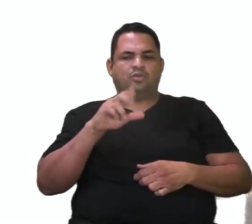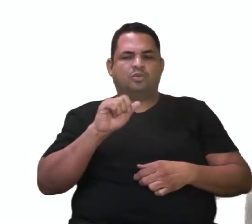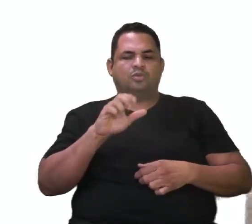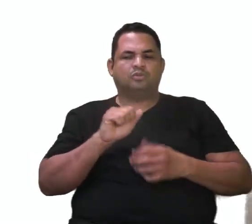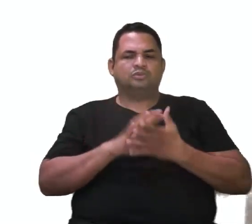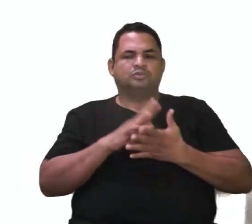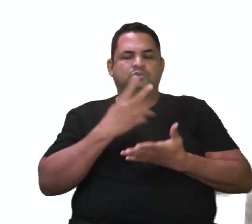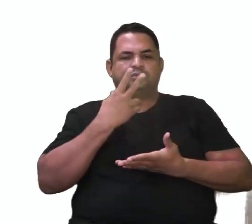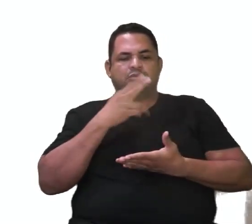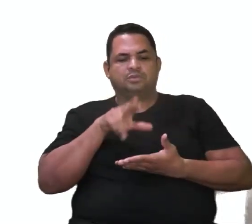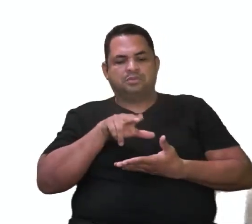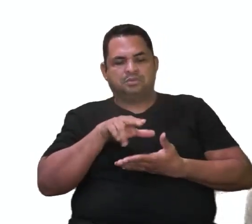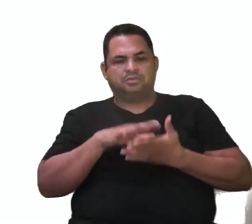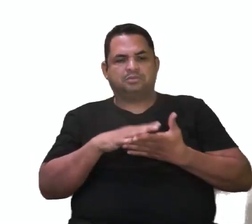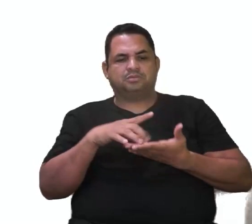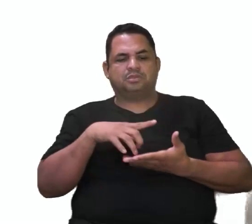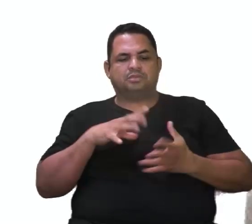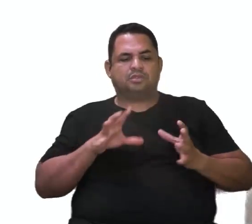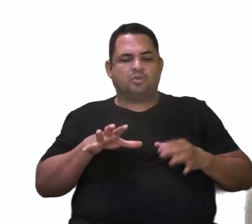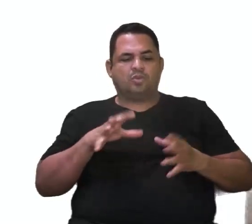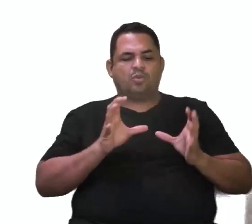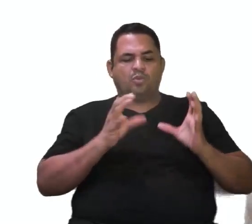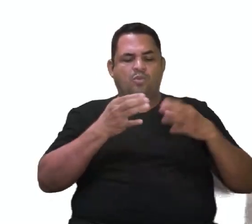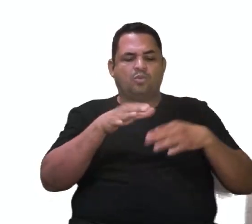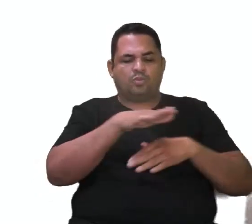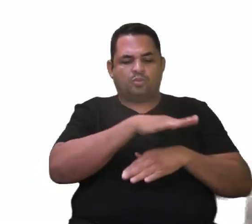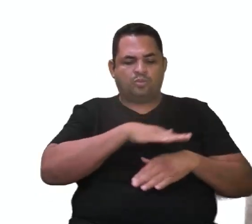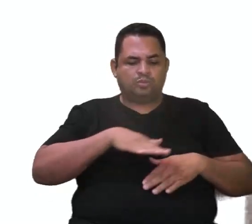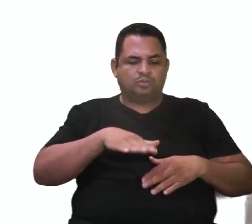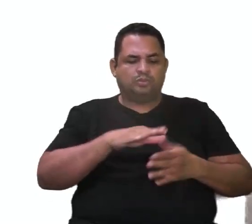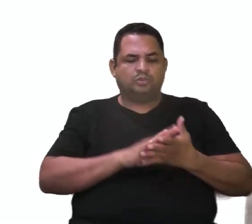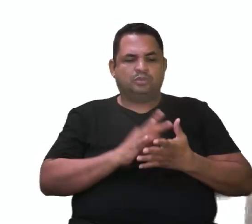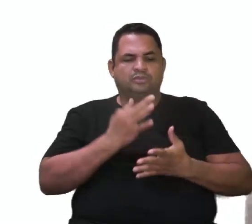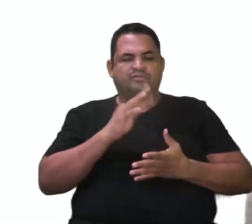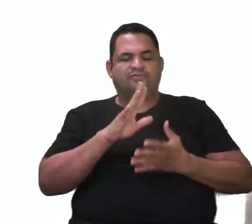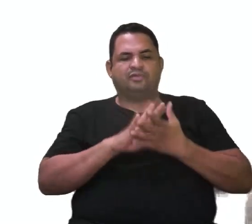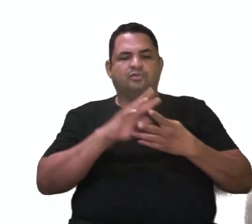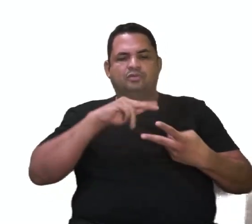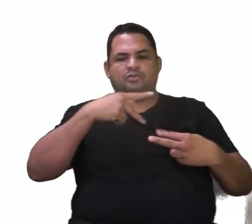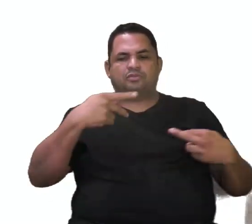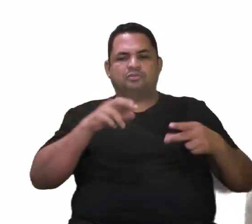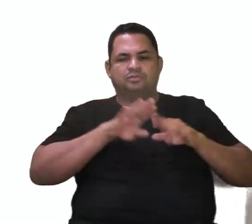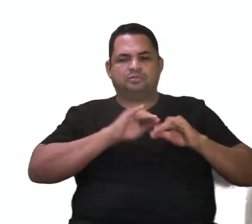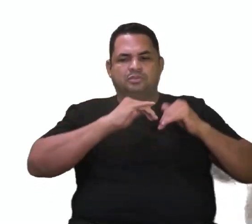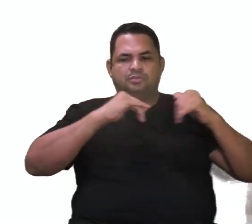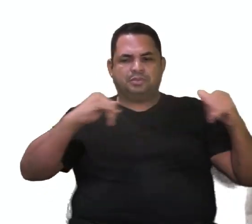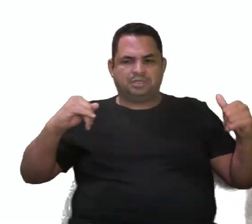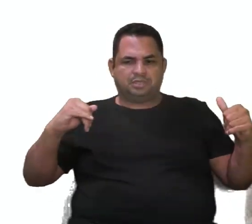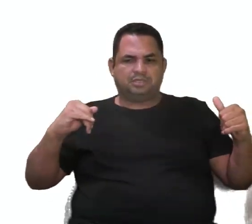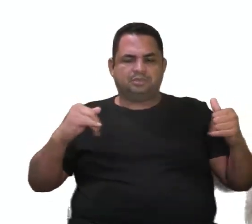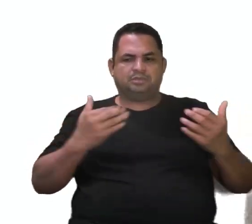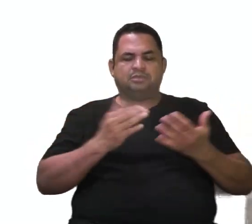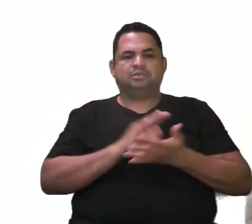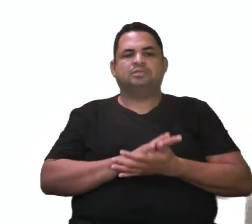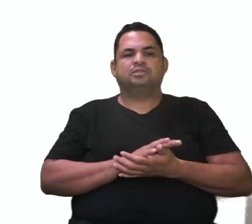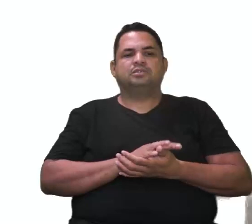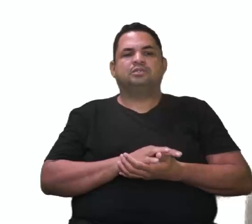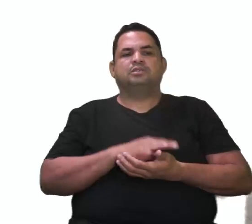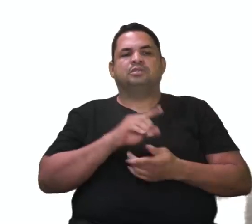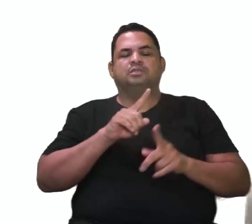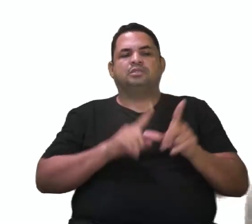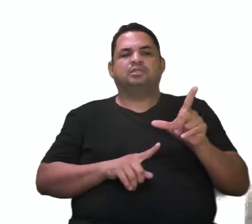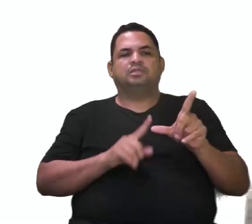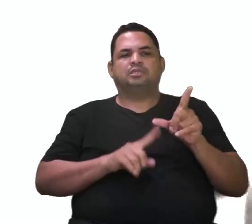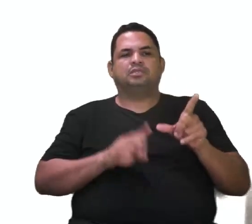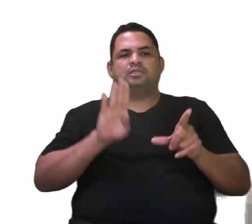similaridade, mesmo que esses grupos estejam filogeneticamente distantes. Então, questão correta, letra B,